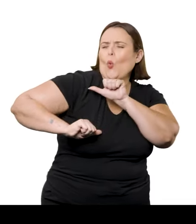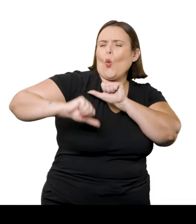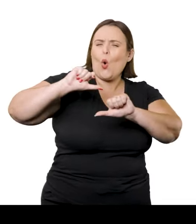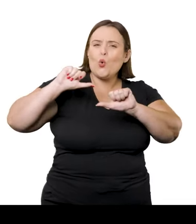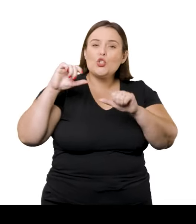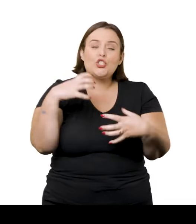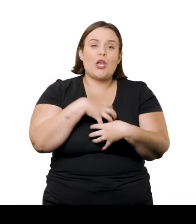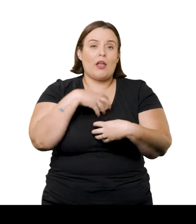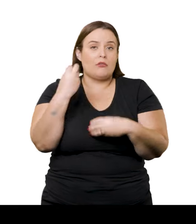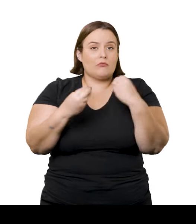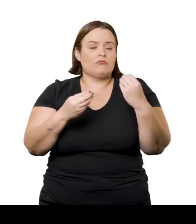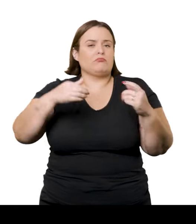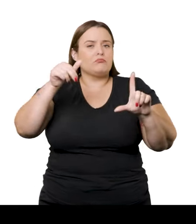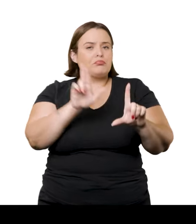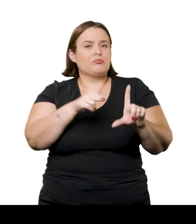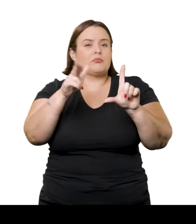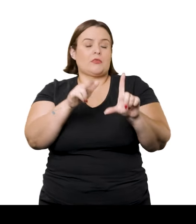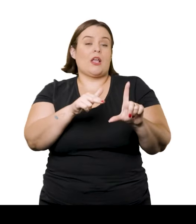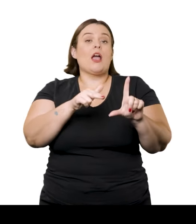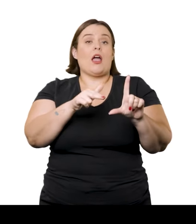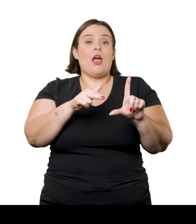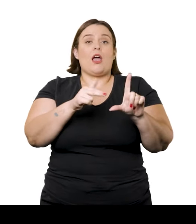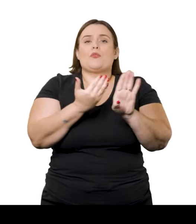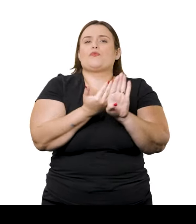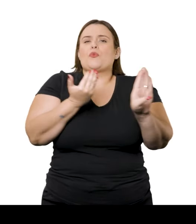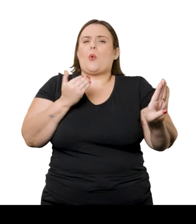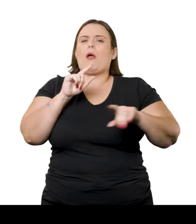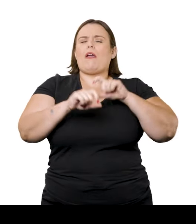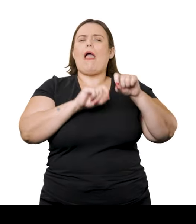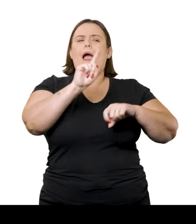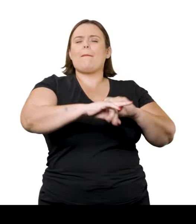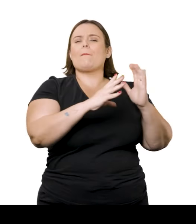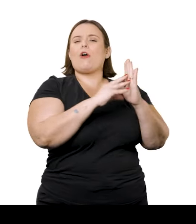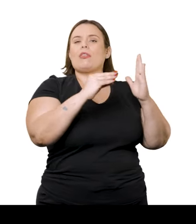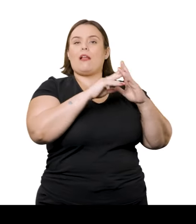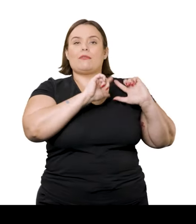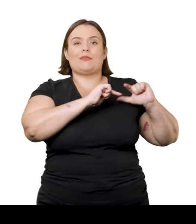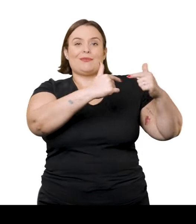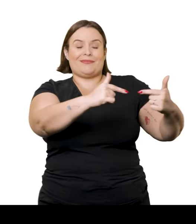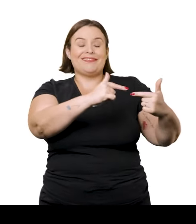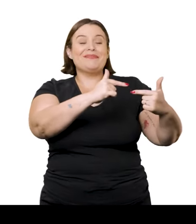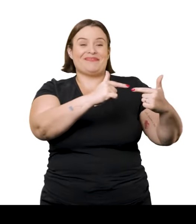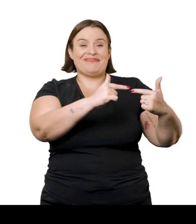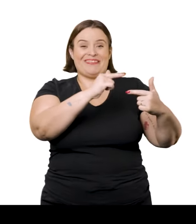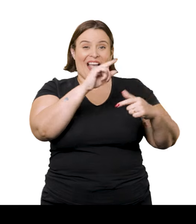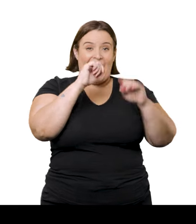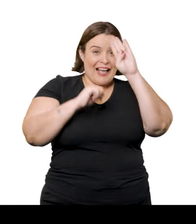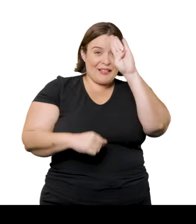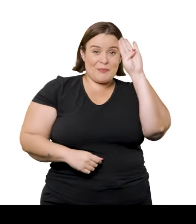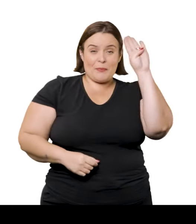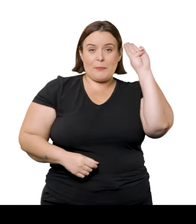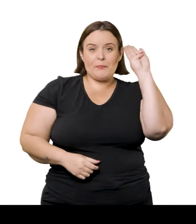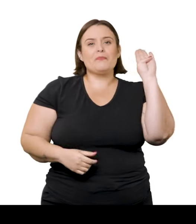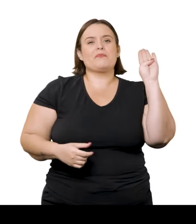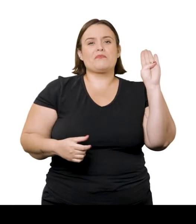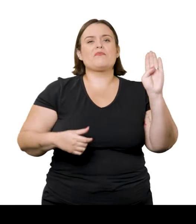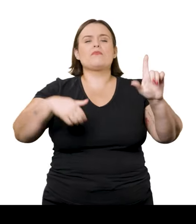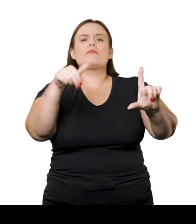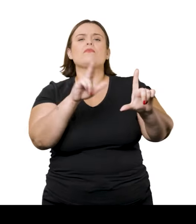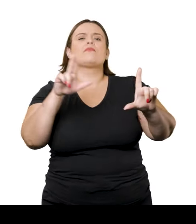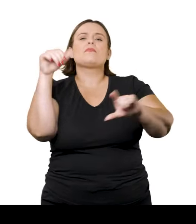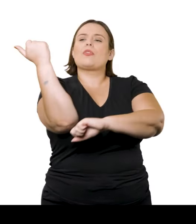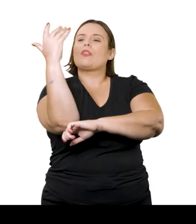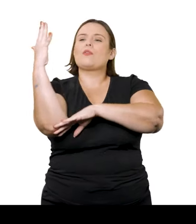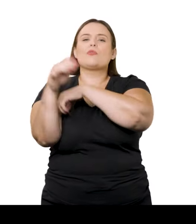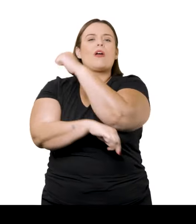de fazer pintura, se afastando do que era tido como modelo nas academias de belas artes. Passaram a pintar ao ar livre, tentando captar